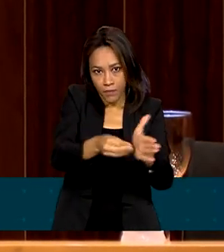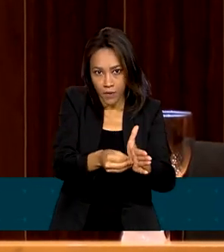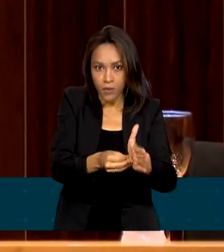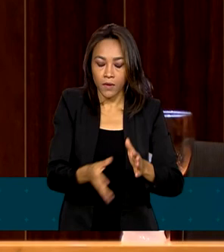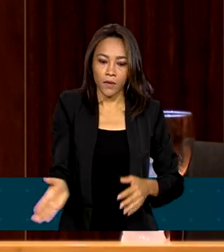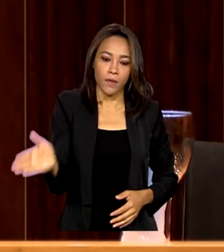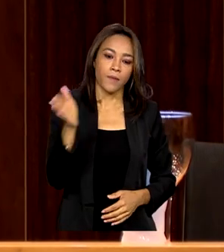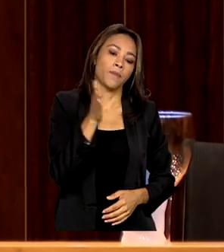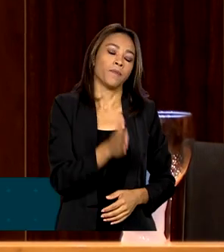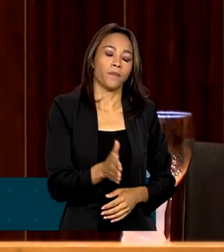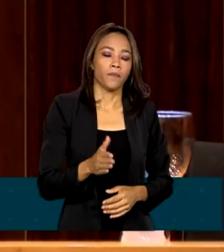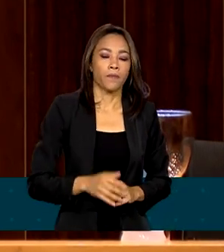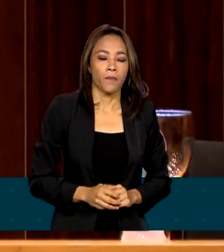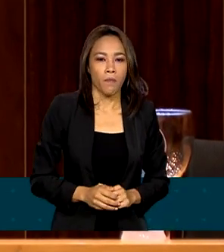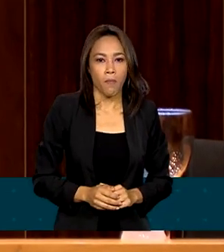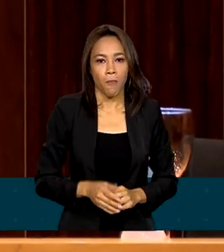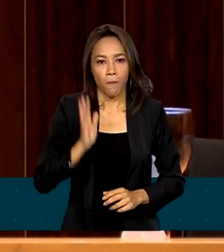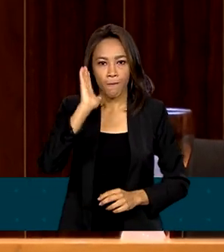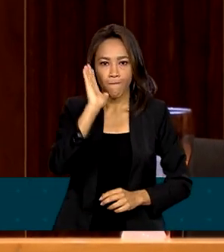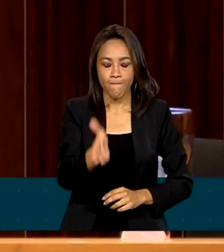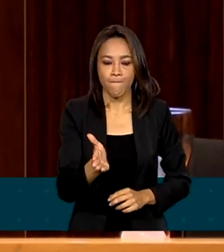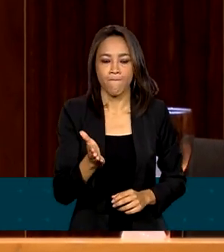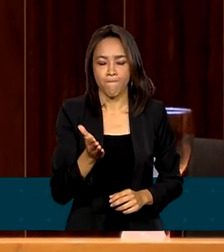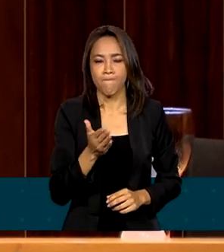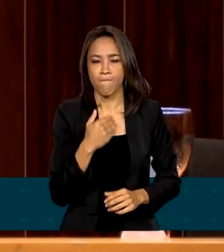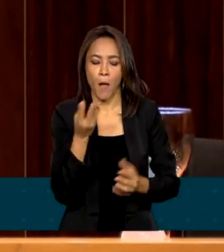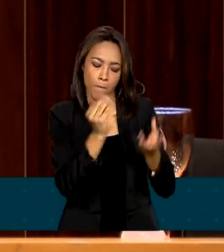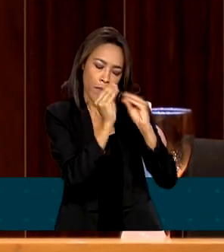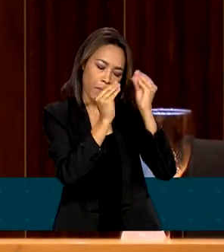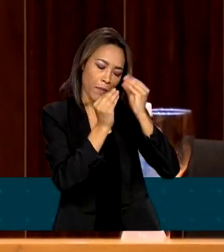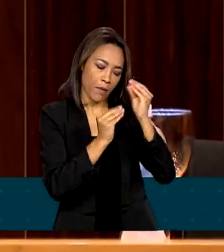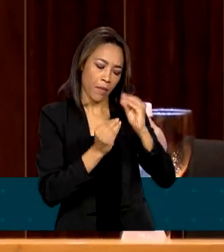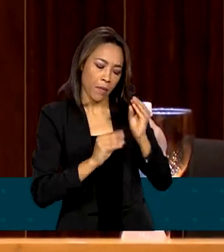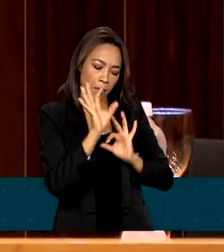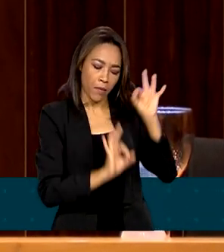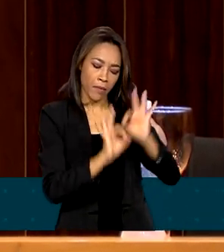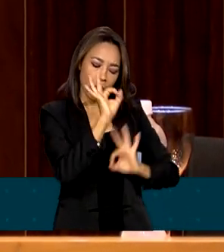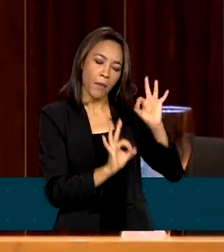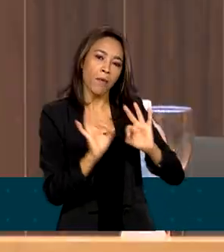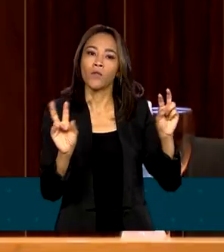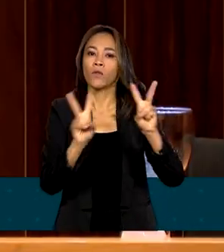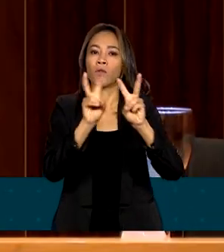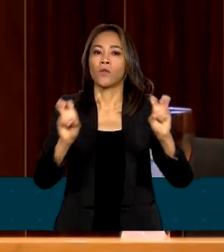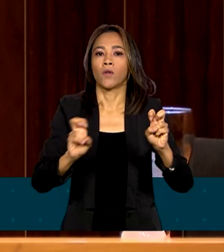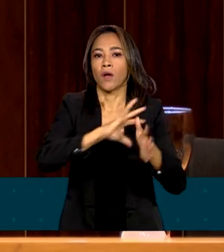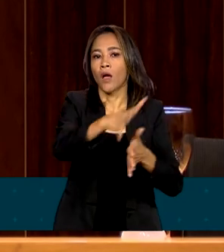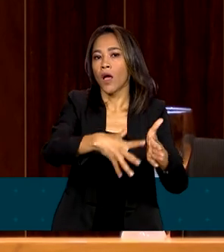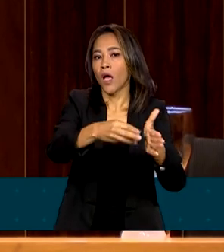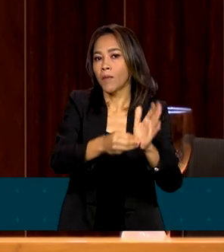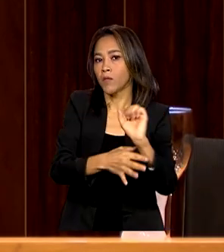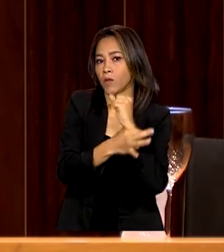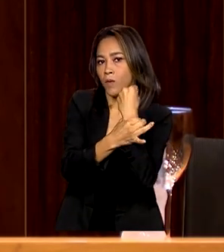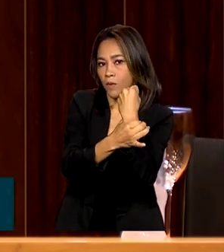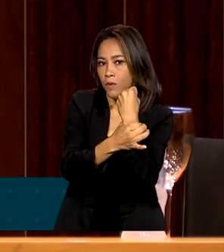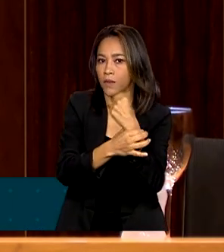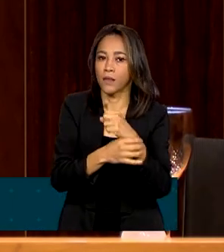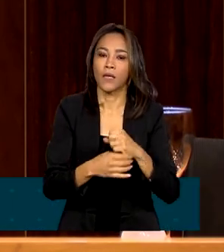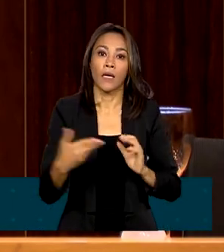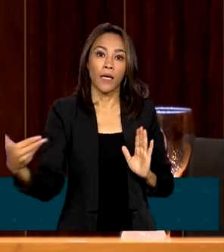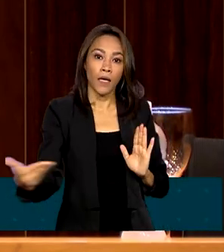processo de construção o programa Amazônia Mais Segura. Esse programa vai